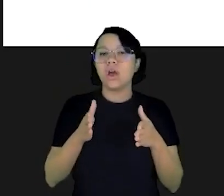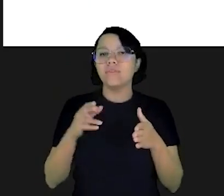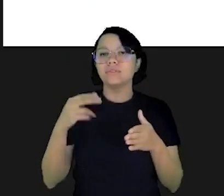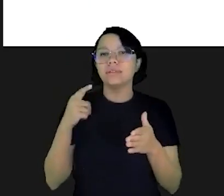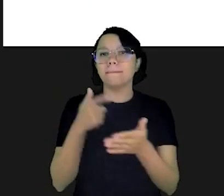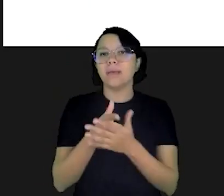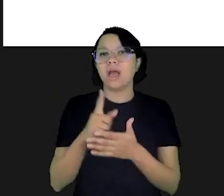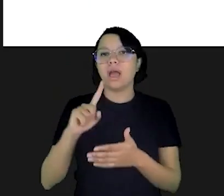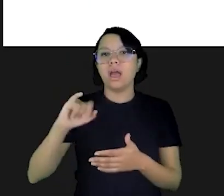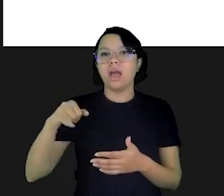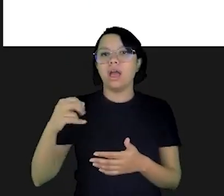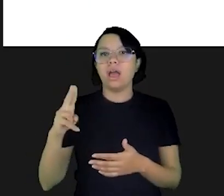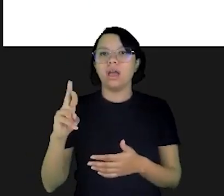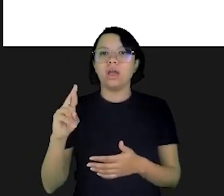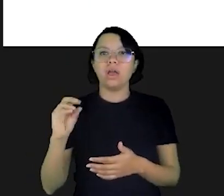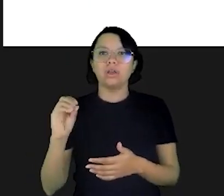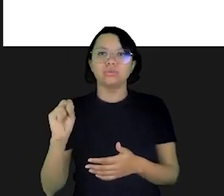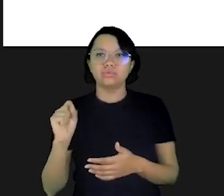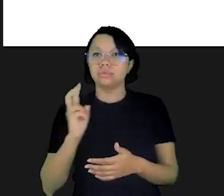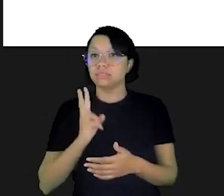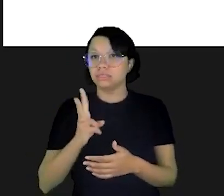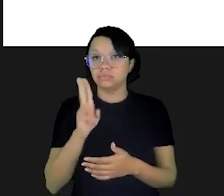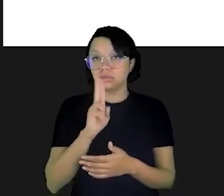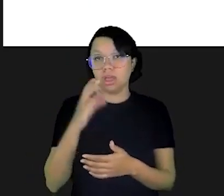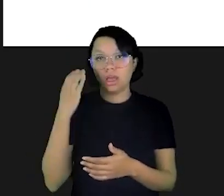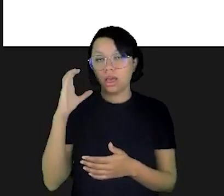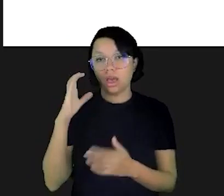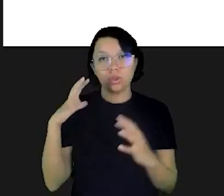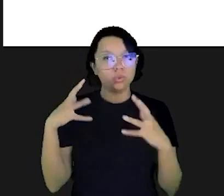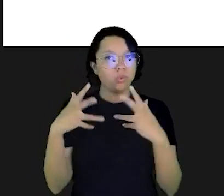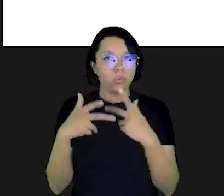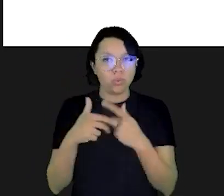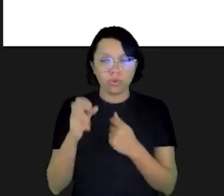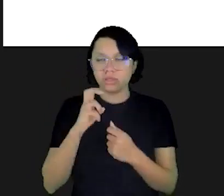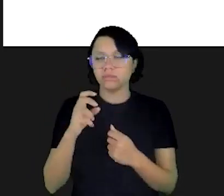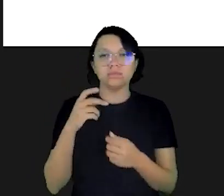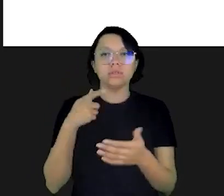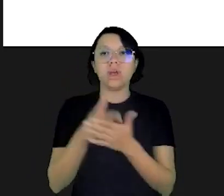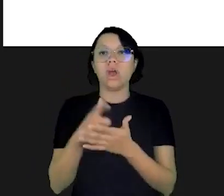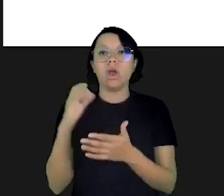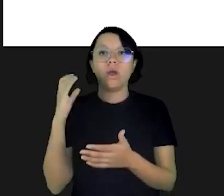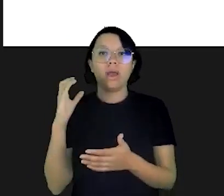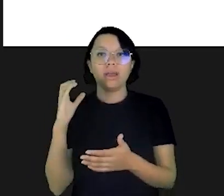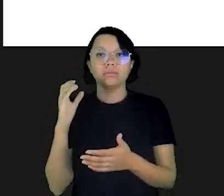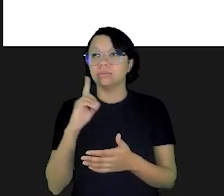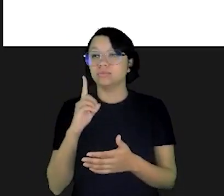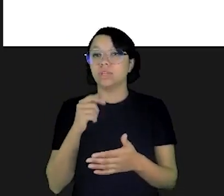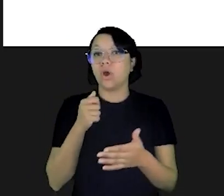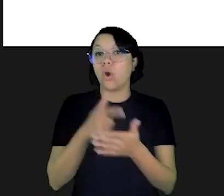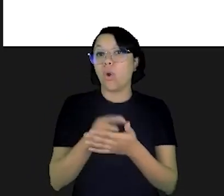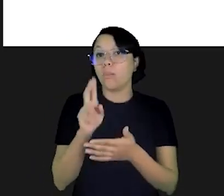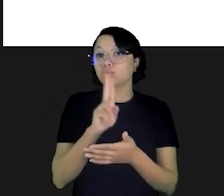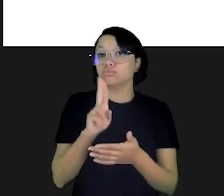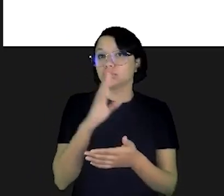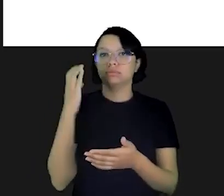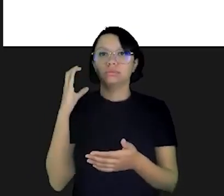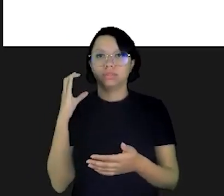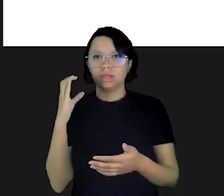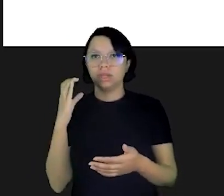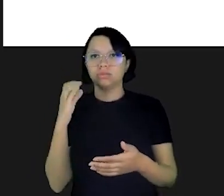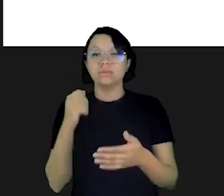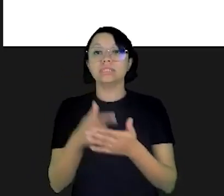e em que situações você paga juros sempre que você usa crédito todas as vezes em que você compra